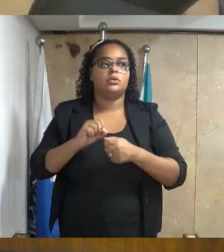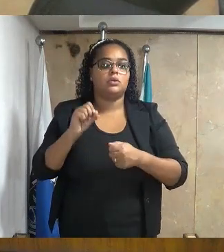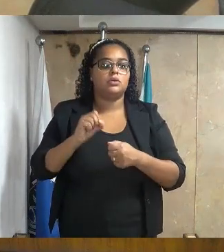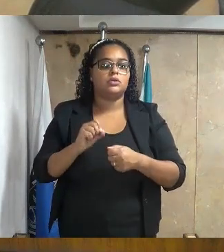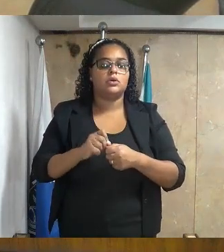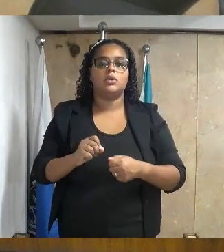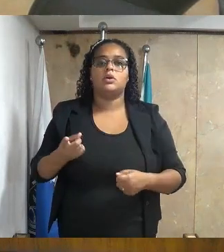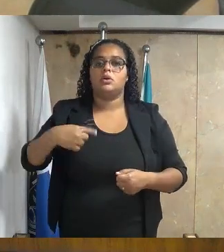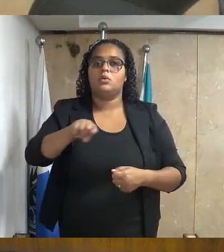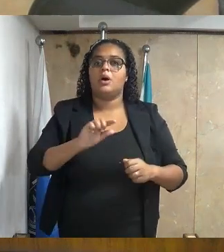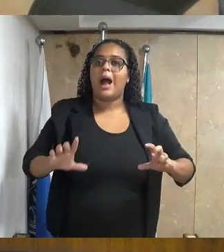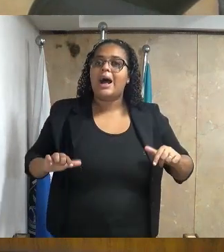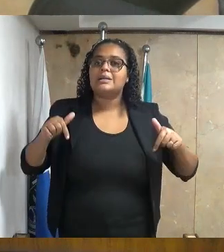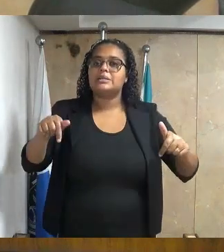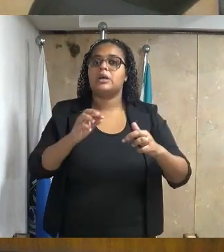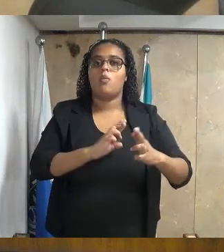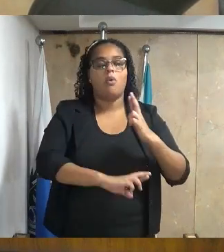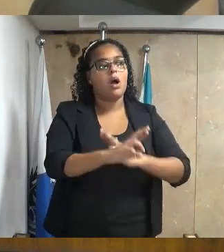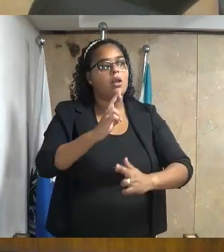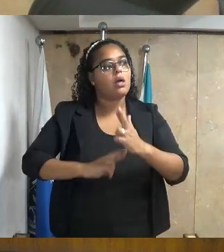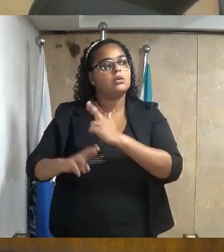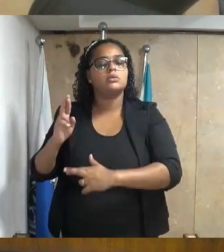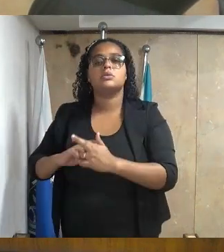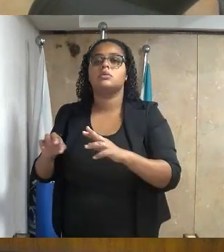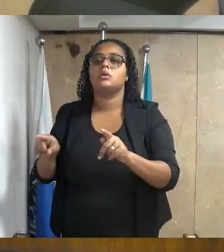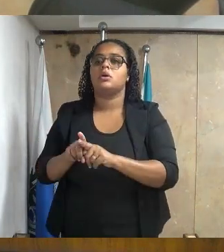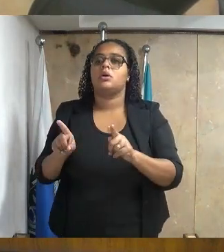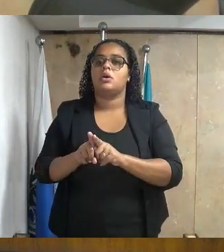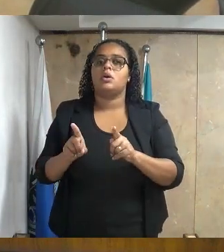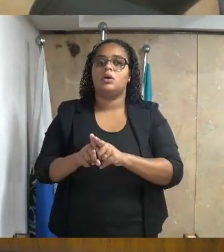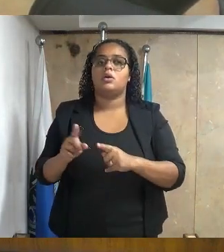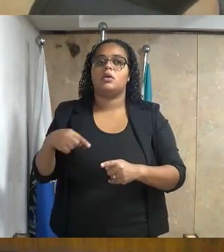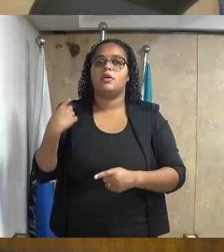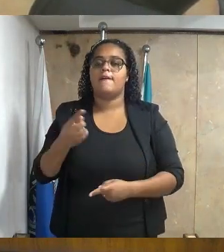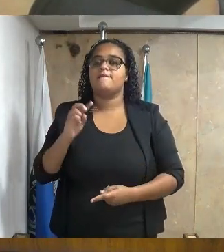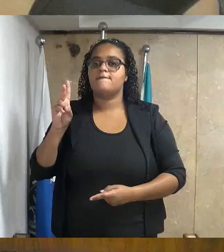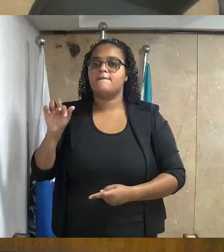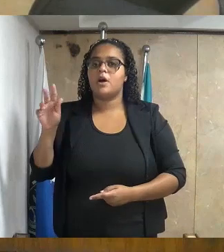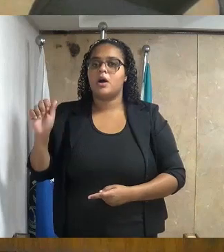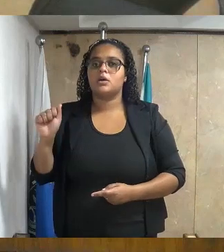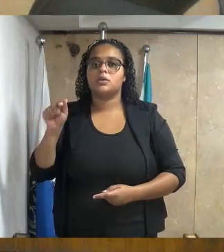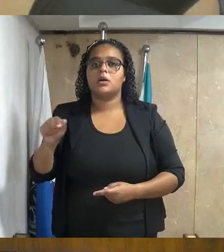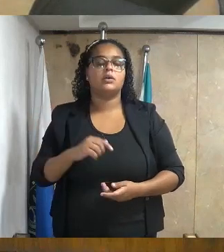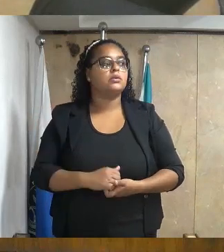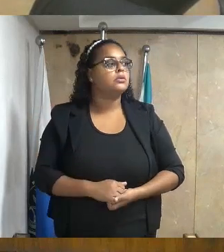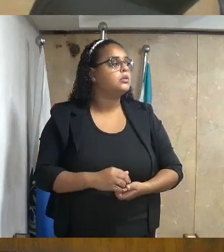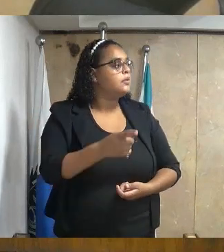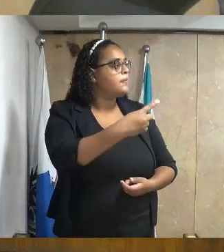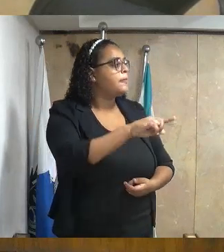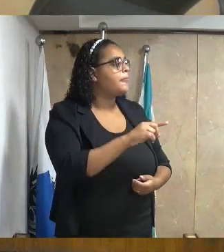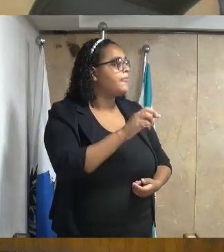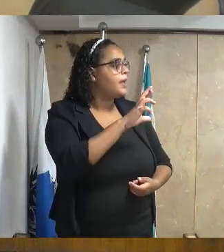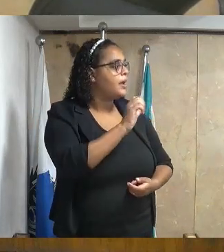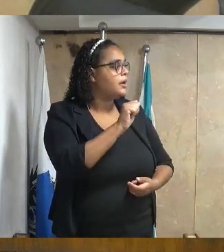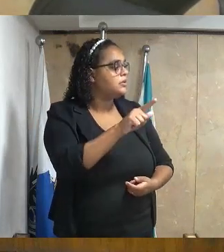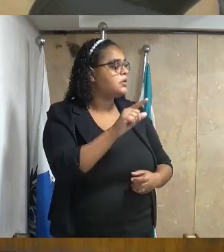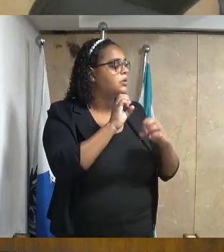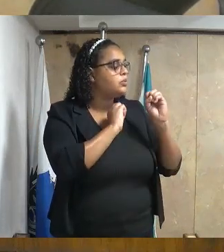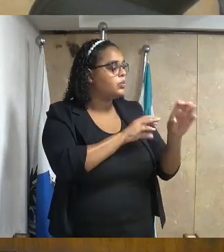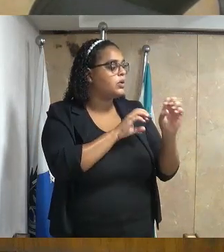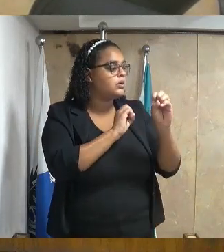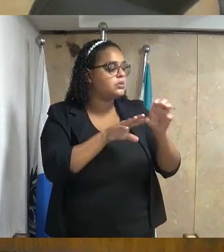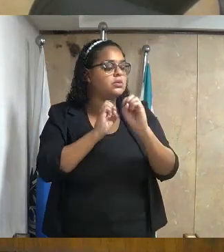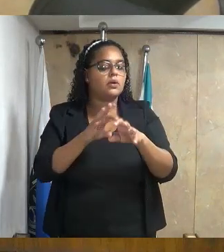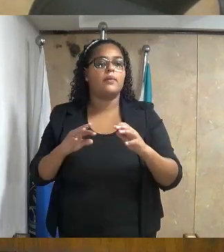publicidade a relação de candidatos que aguardam vaga para matrícula nas unidades de ensino da Rede Municipal de Educação,